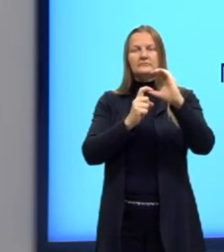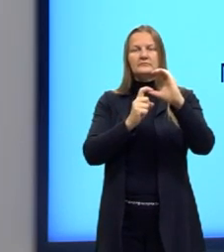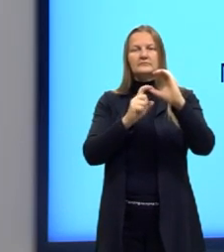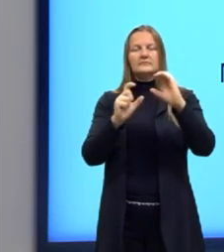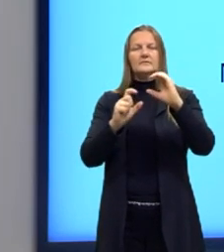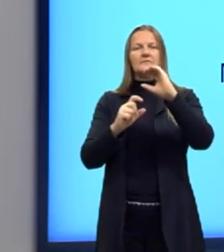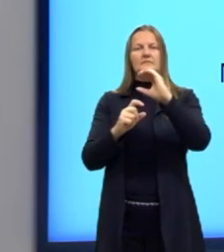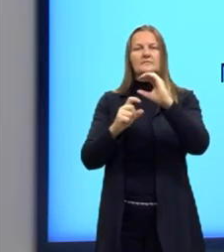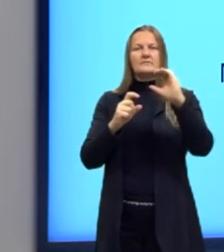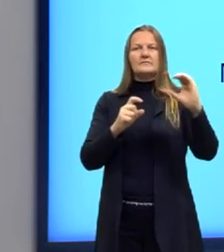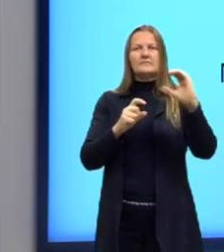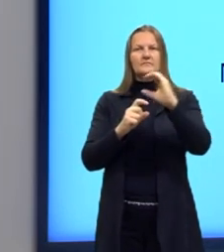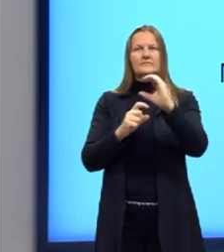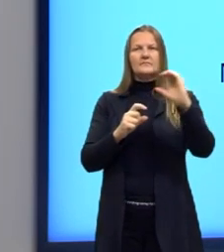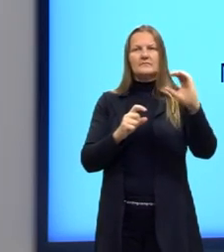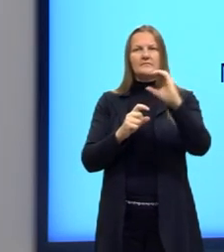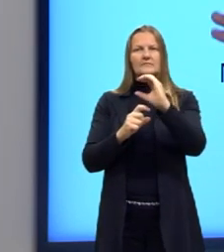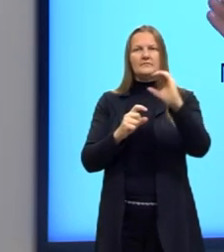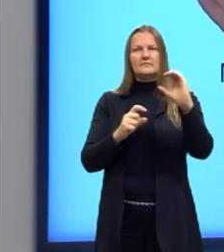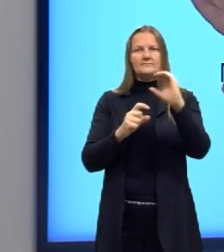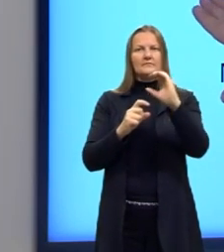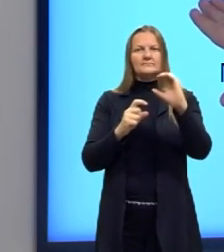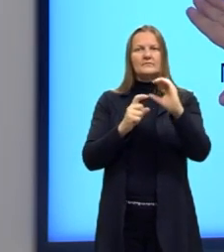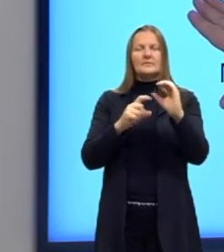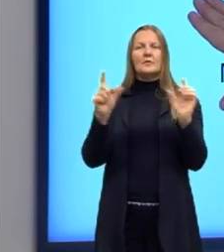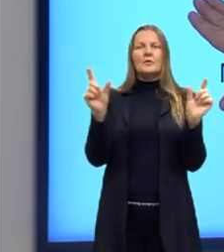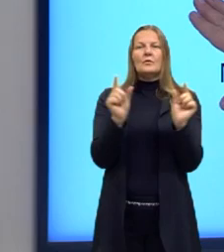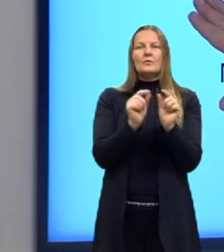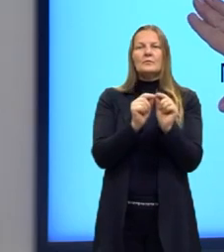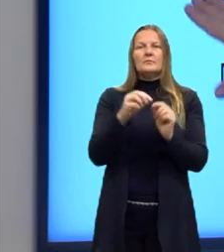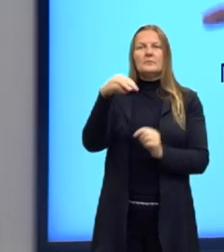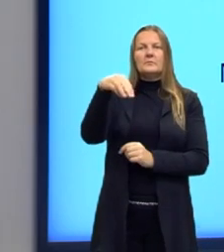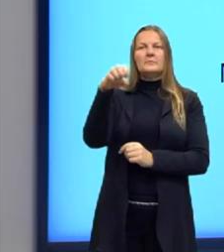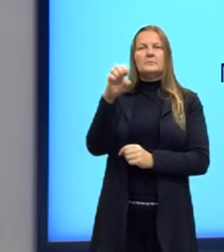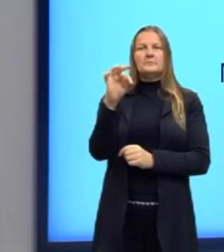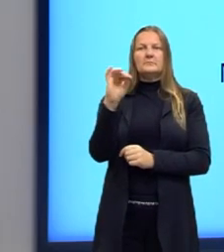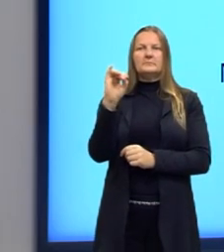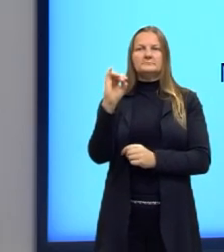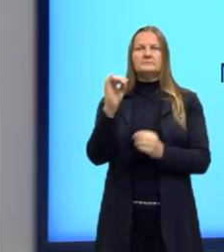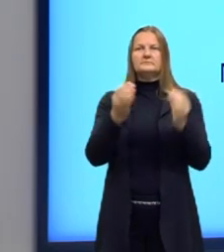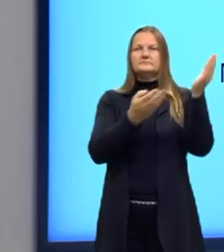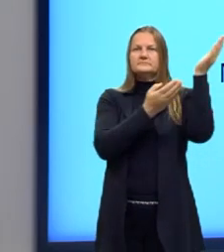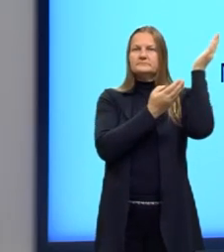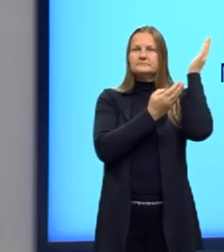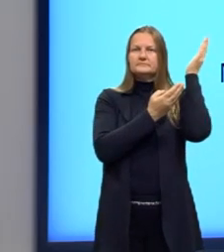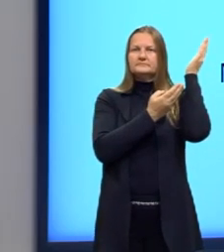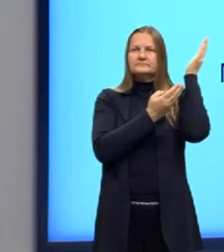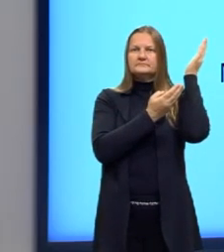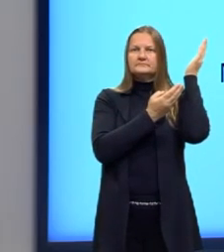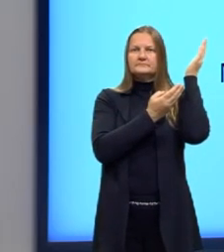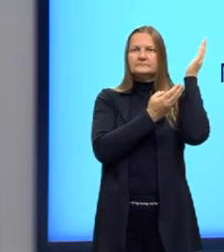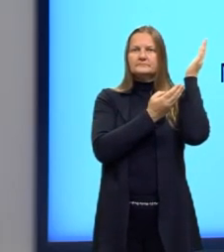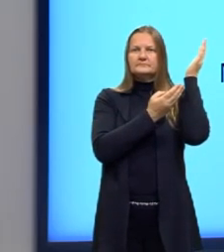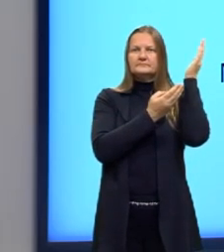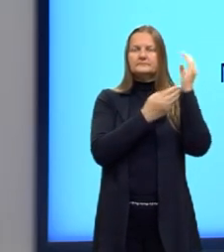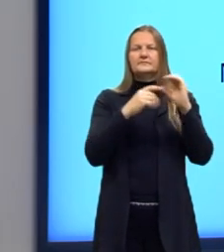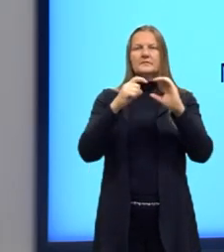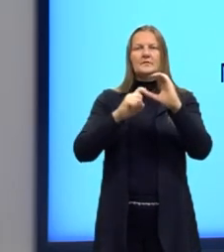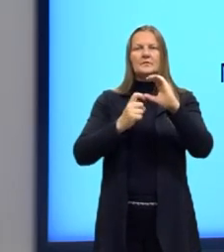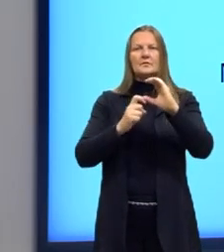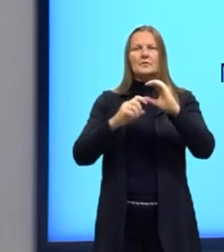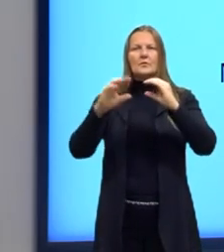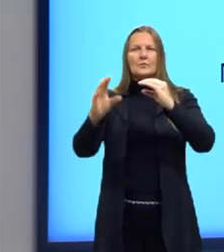carbono, né, um lado tem um, outro lado tem dois. Então, o menor é o met. Identifiquei o que tem o menor número de carbonos e